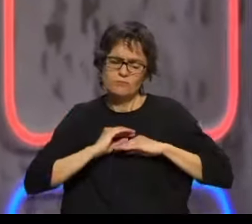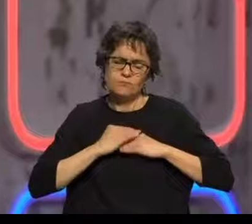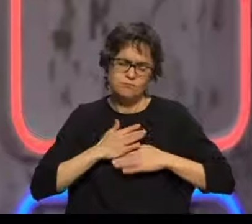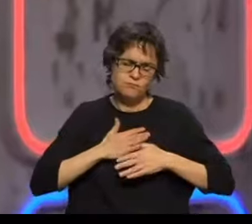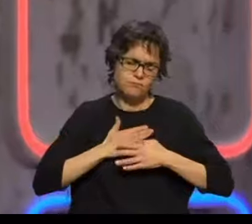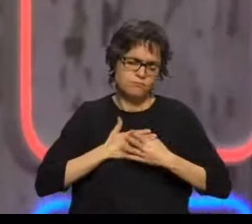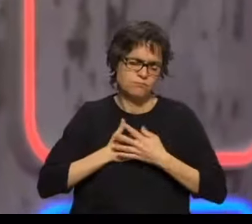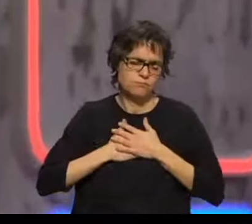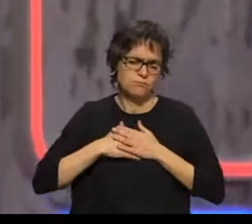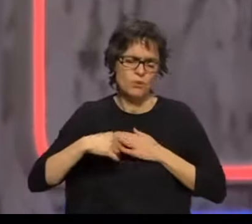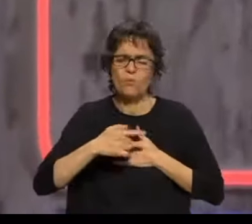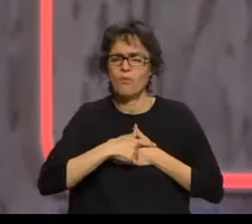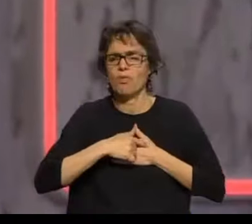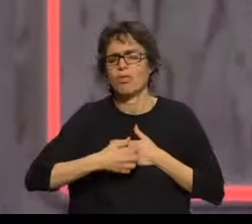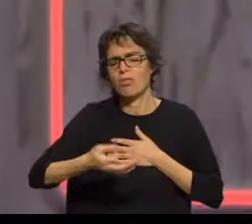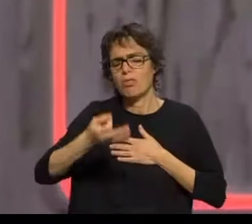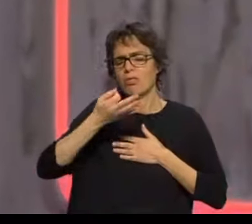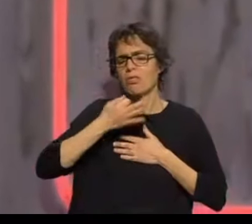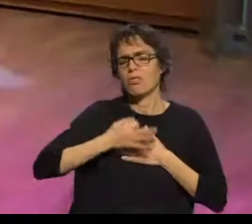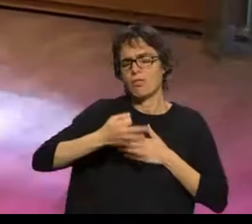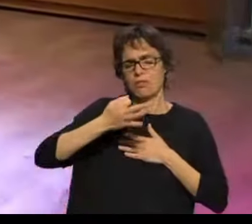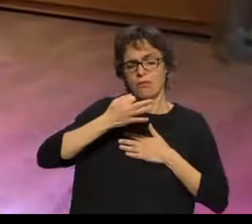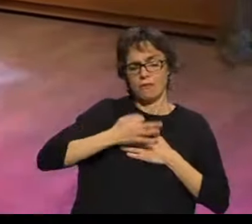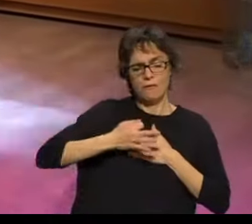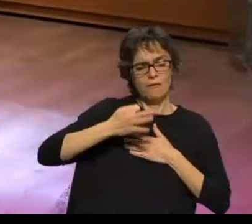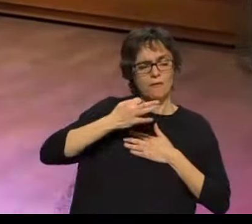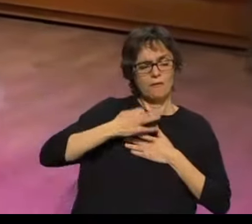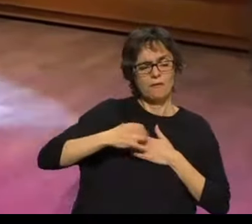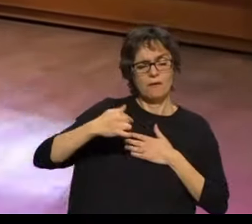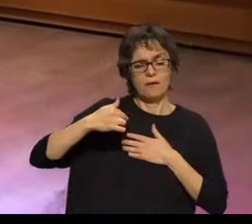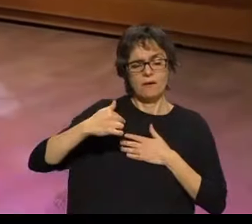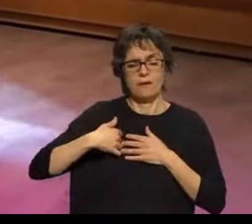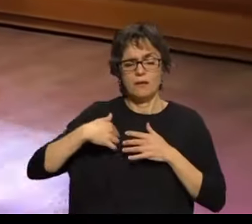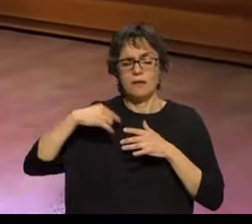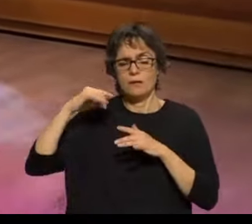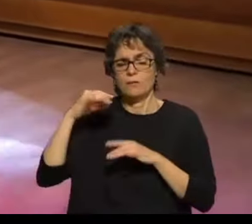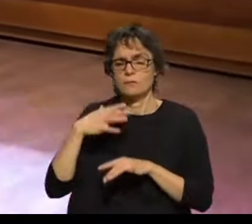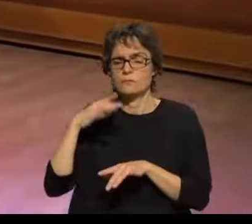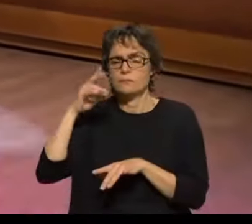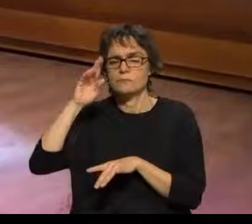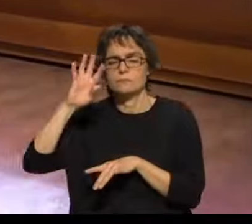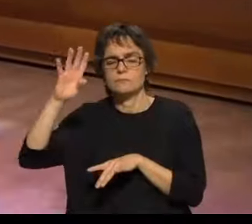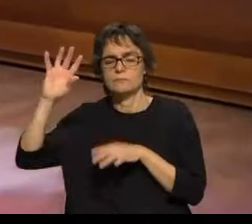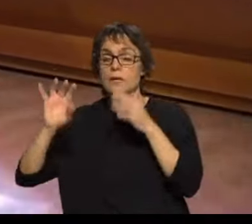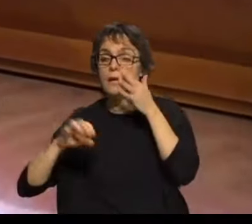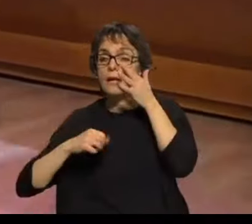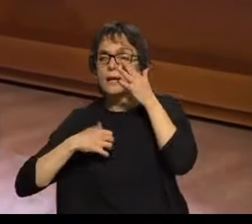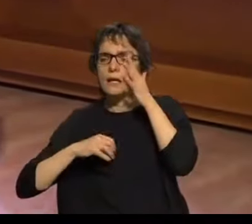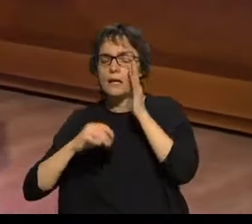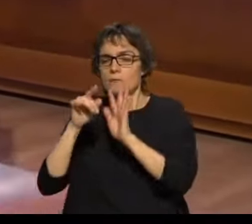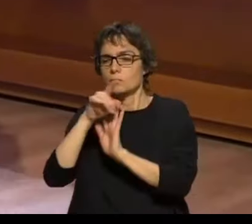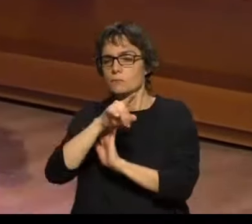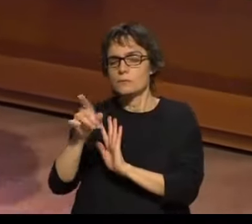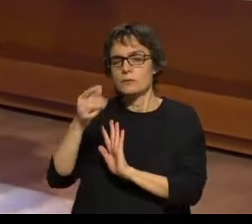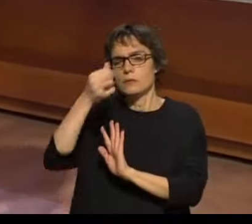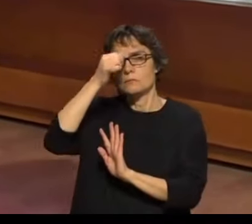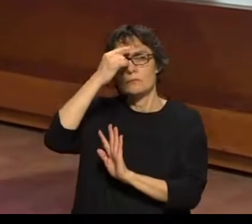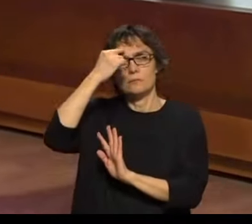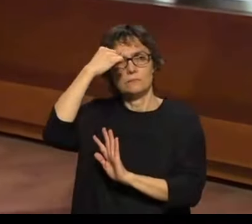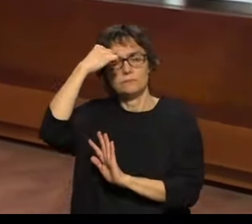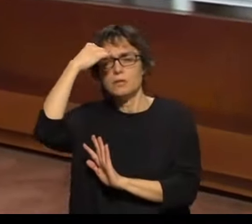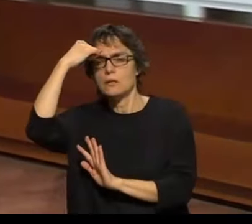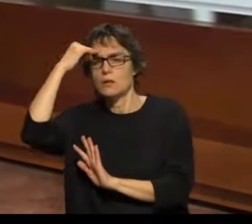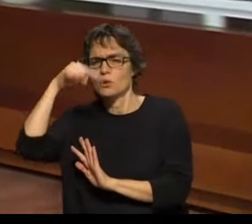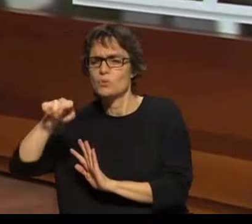tempo vai curar Eu quero lembrar-me desta história E um dia dizer Que foste